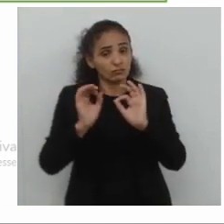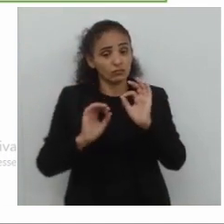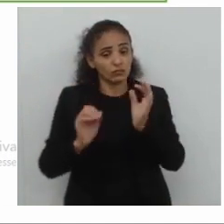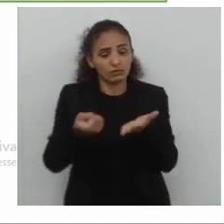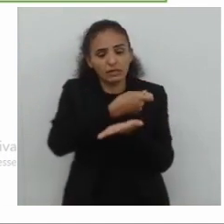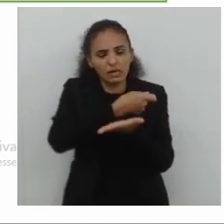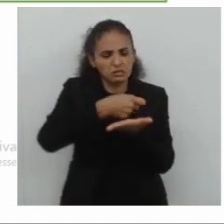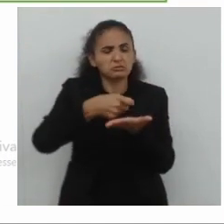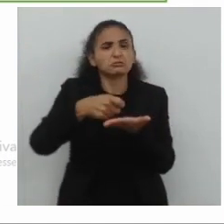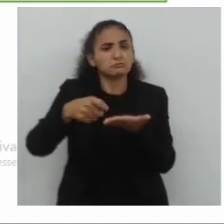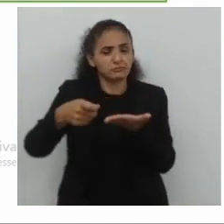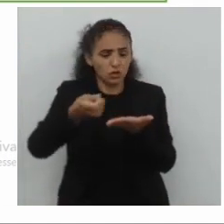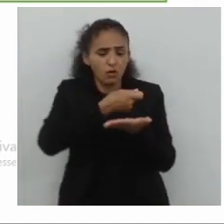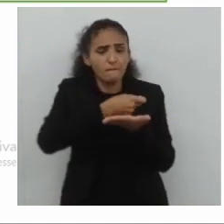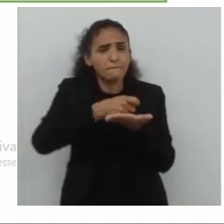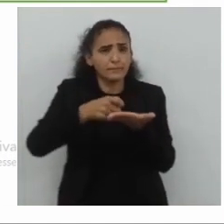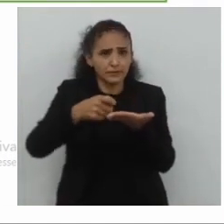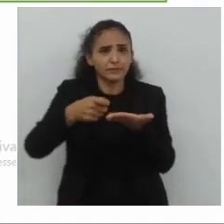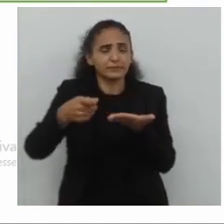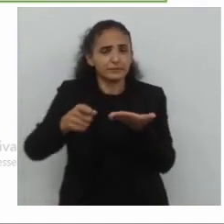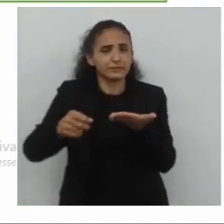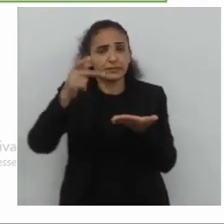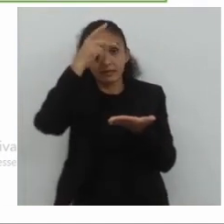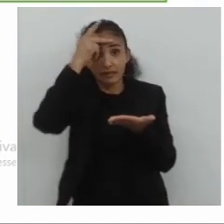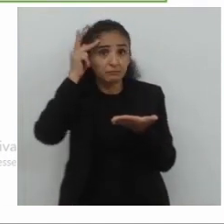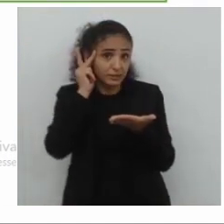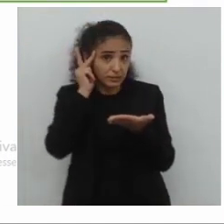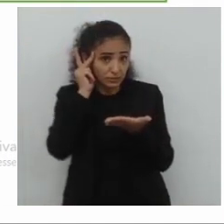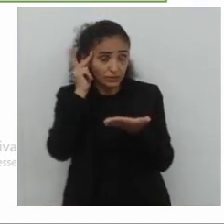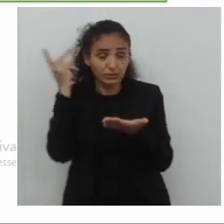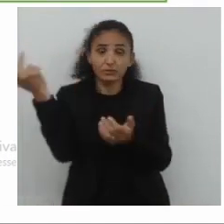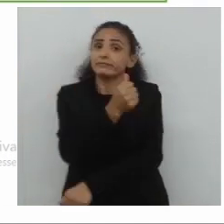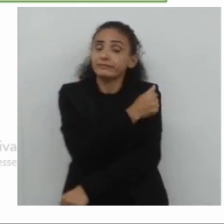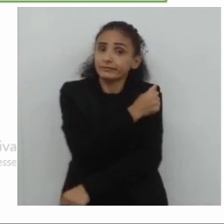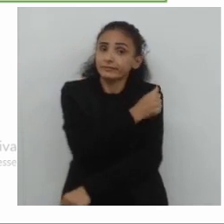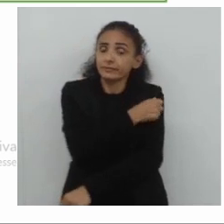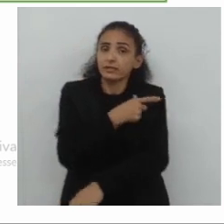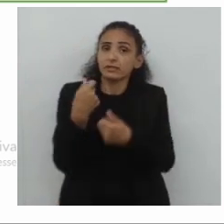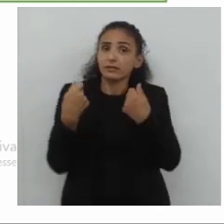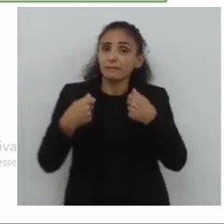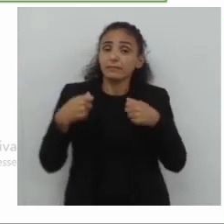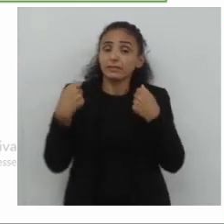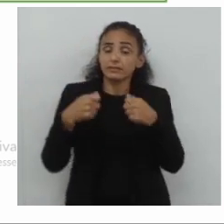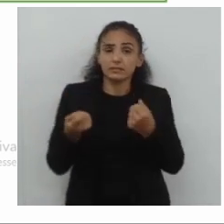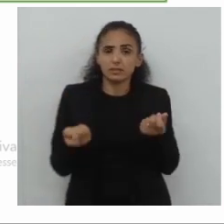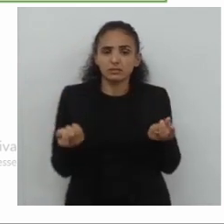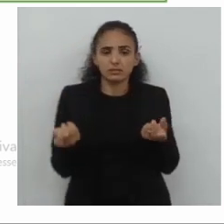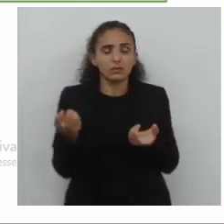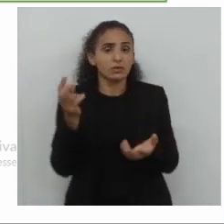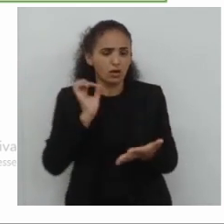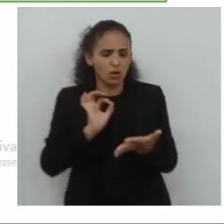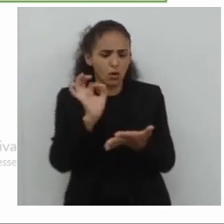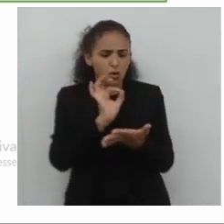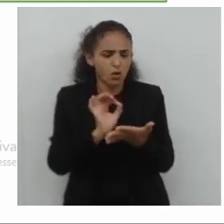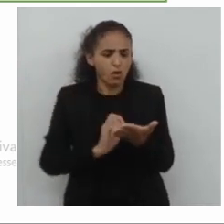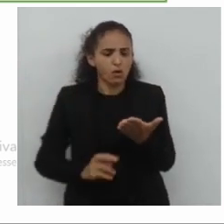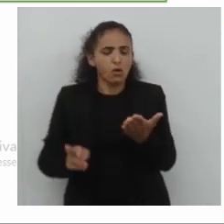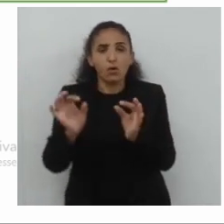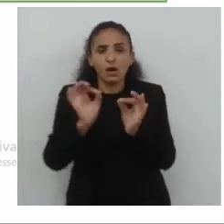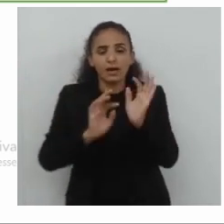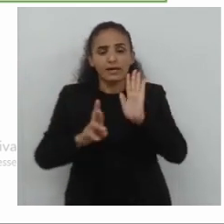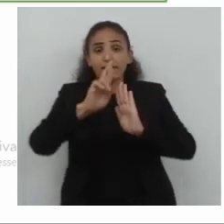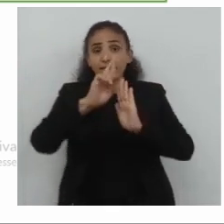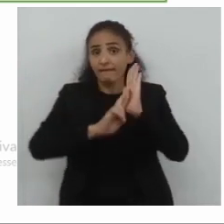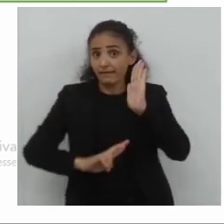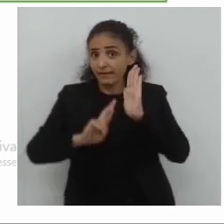Assim, para produzir um texto, olha aí, o autor, o estudante, precisa estar atento às normas da